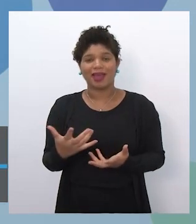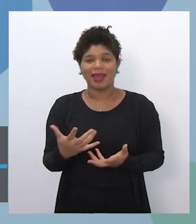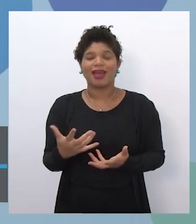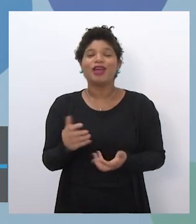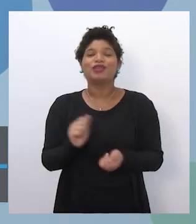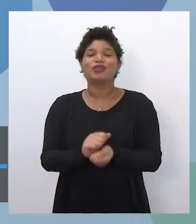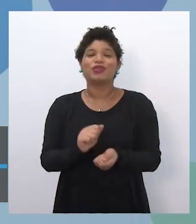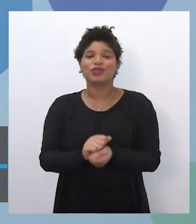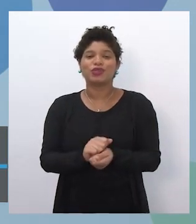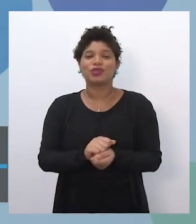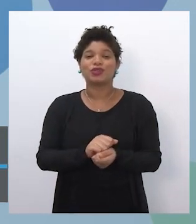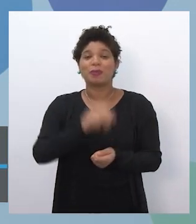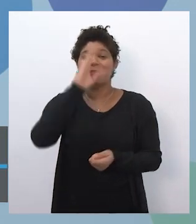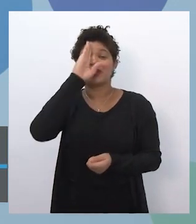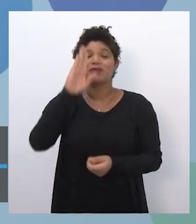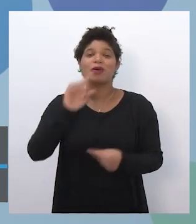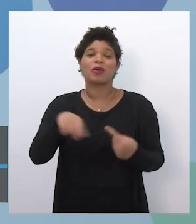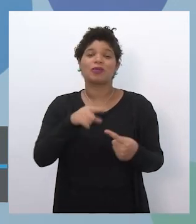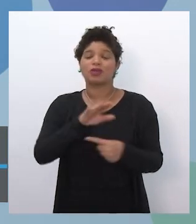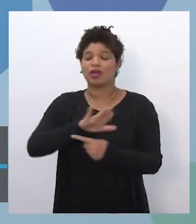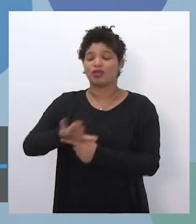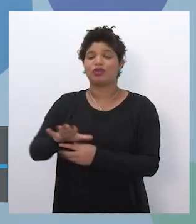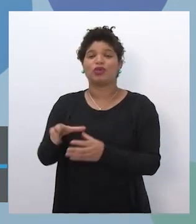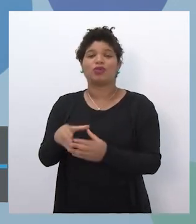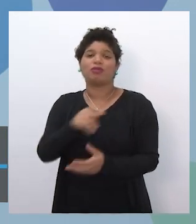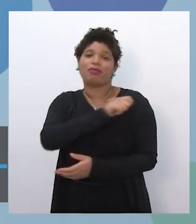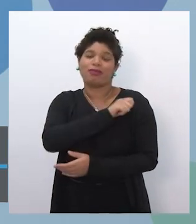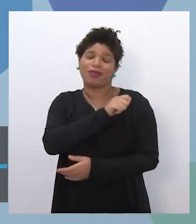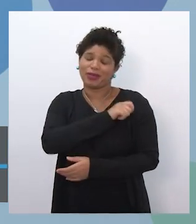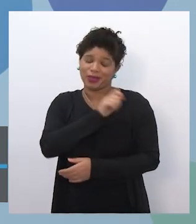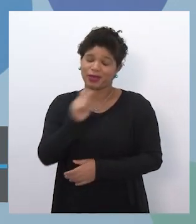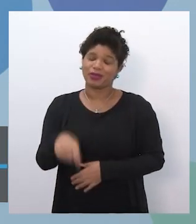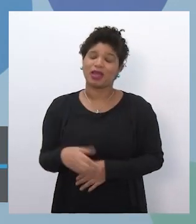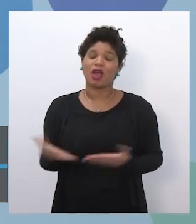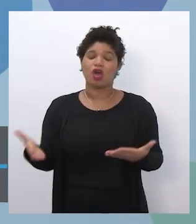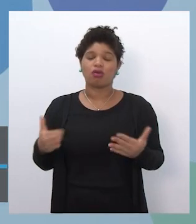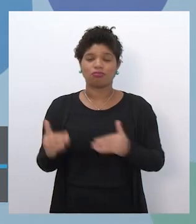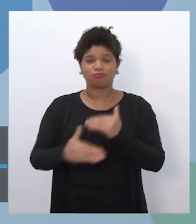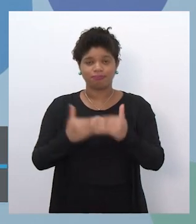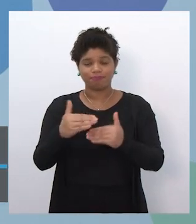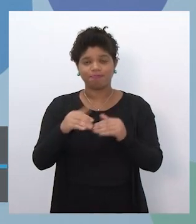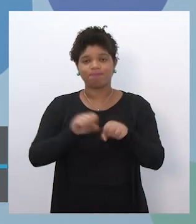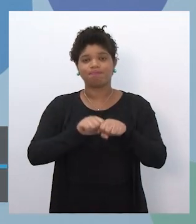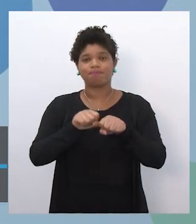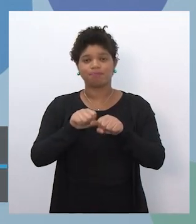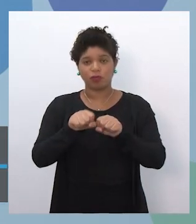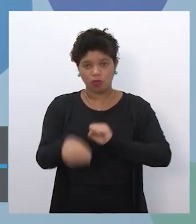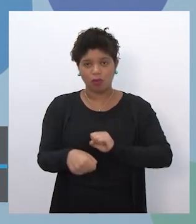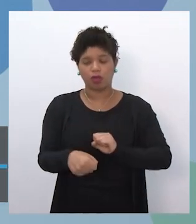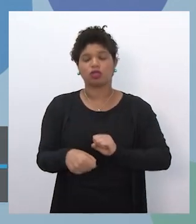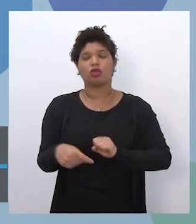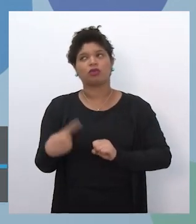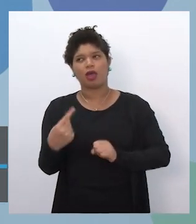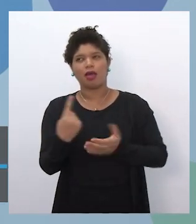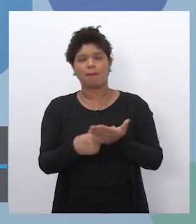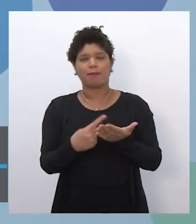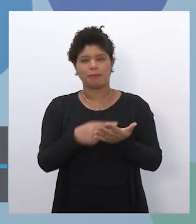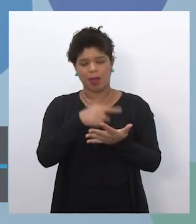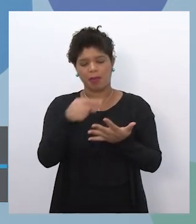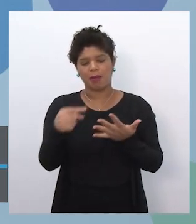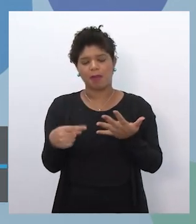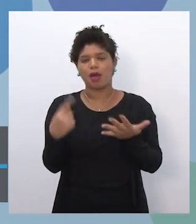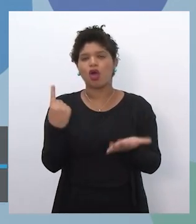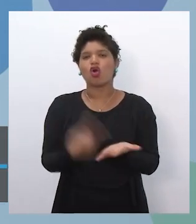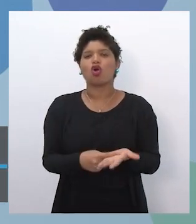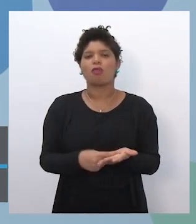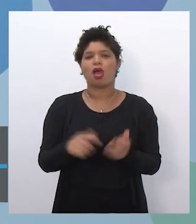junto de vocês e contar junto de vocês, tanto nesse ciclo formativo para que a gente possa se alinhando sobre esses pontos, mas também para que a gente